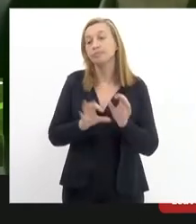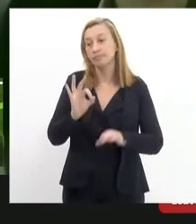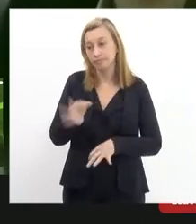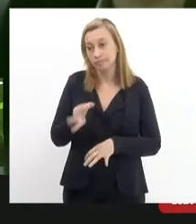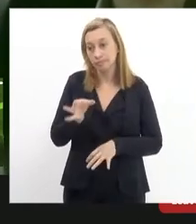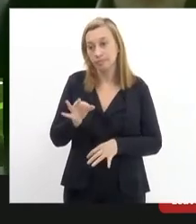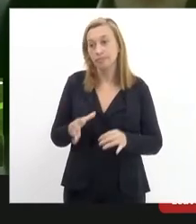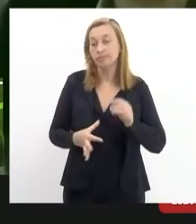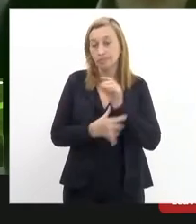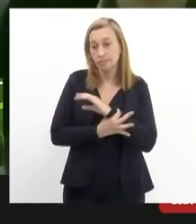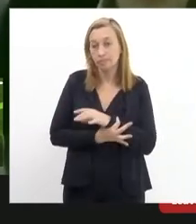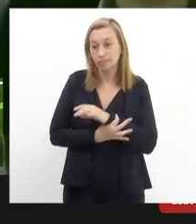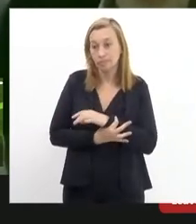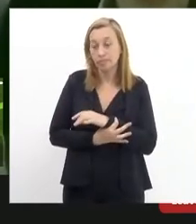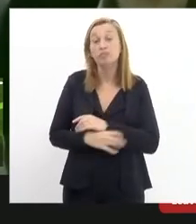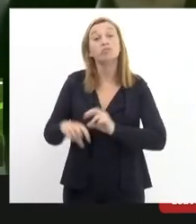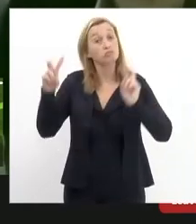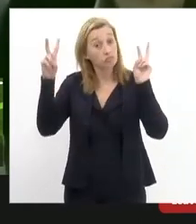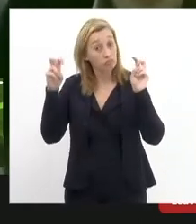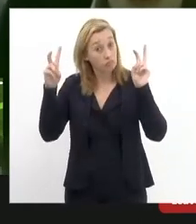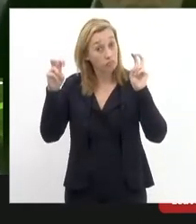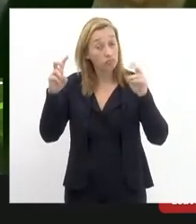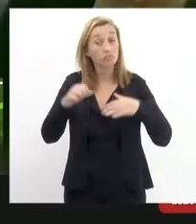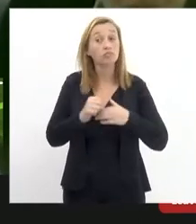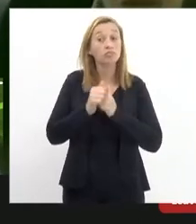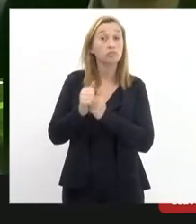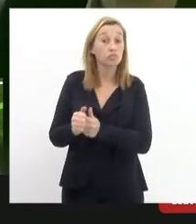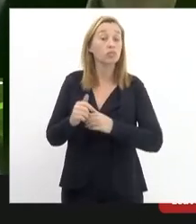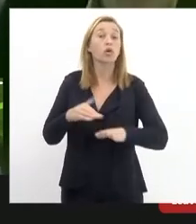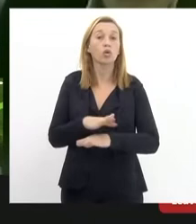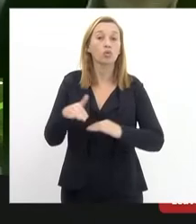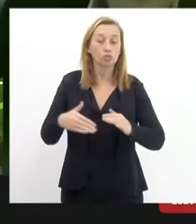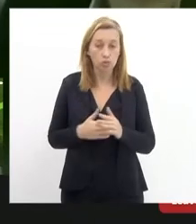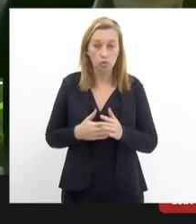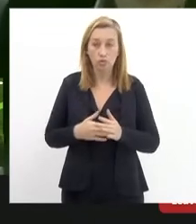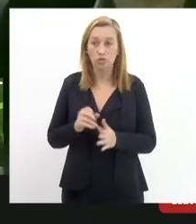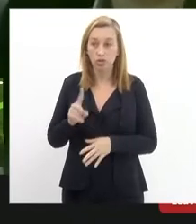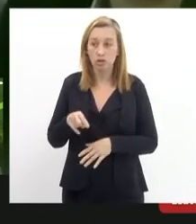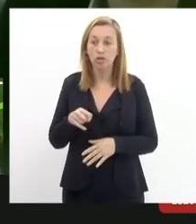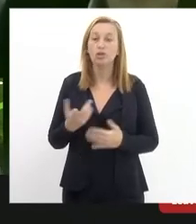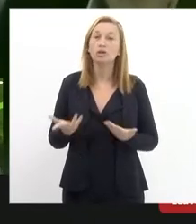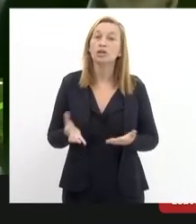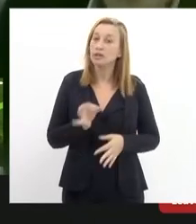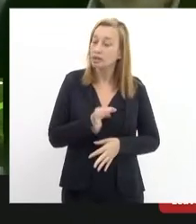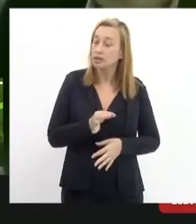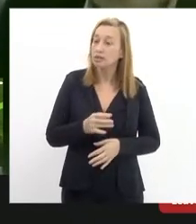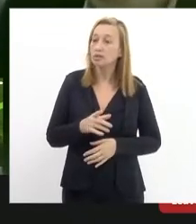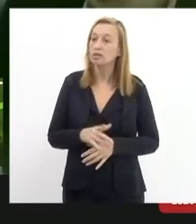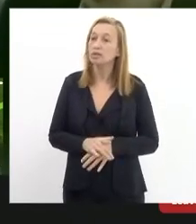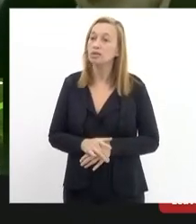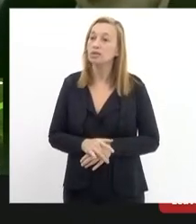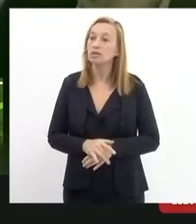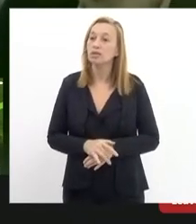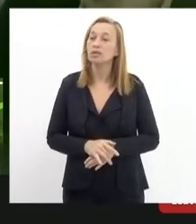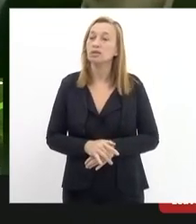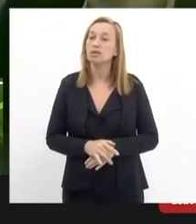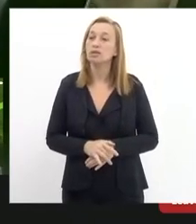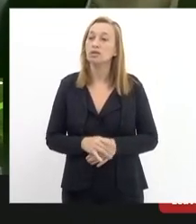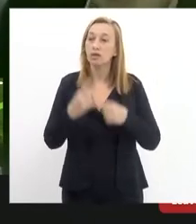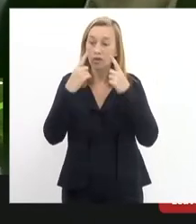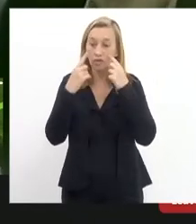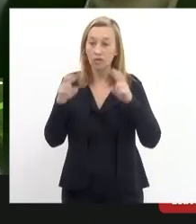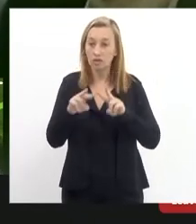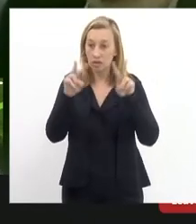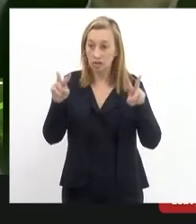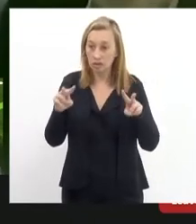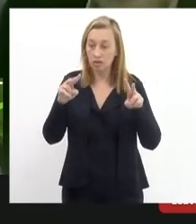realmente deve ser um assunto conduzido com toda a caldela a gente há de convir que sobre o ponto de vista dos